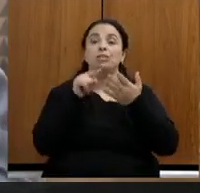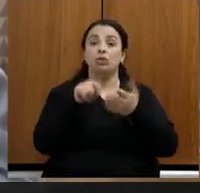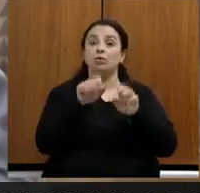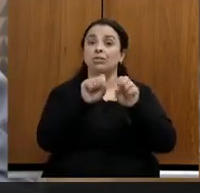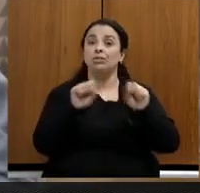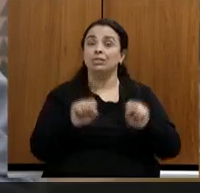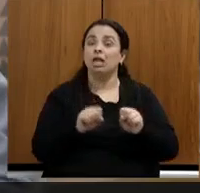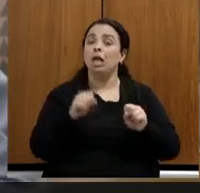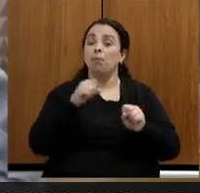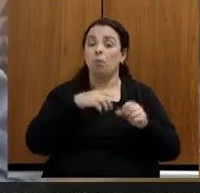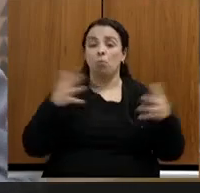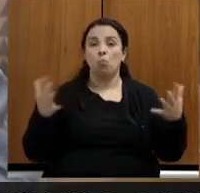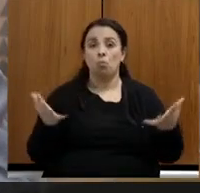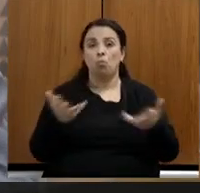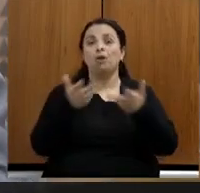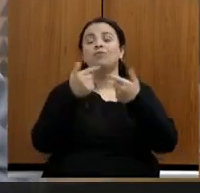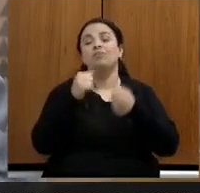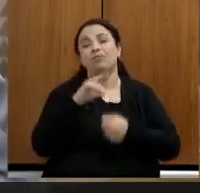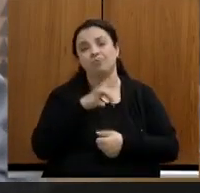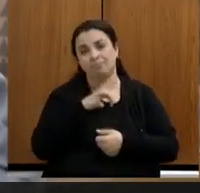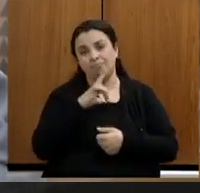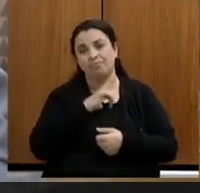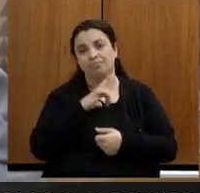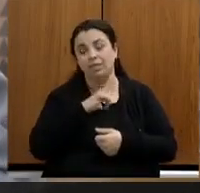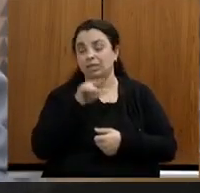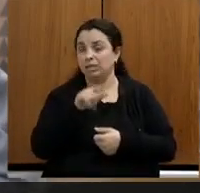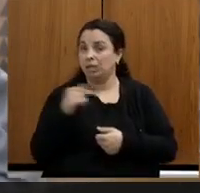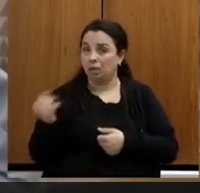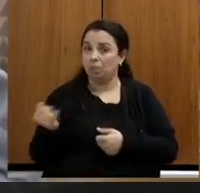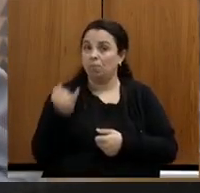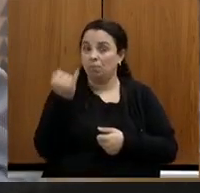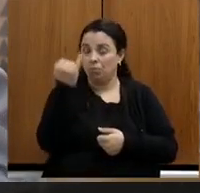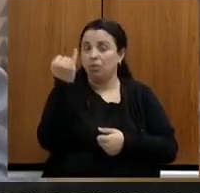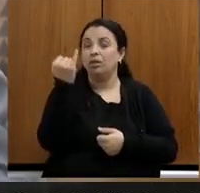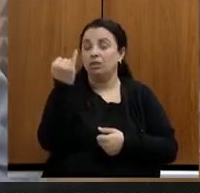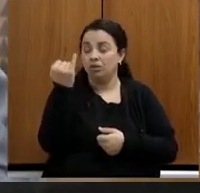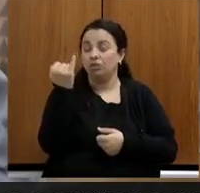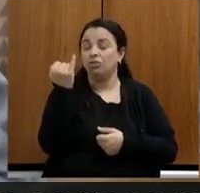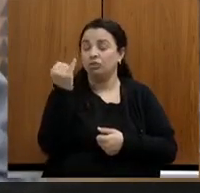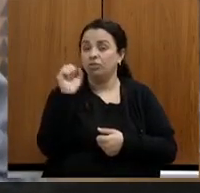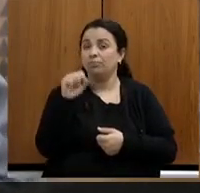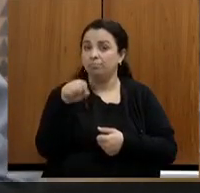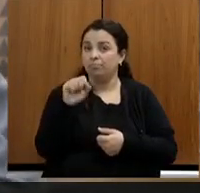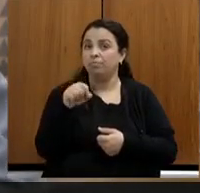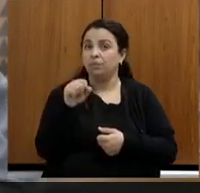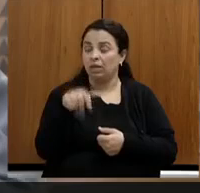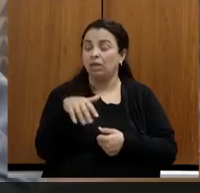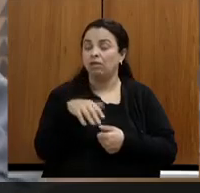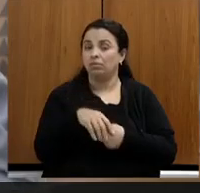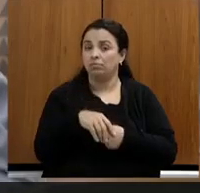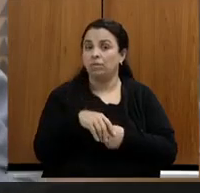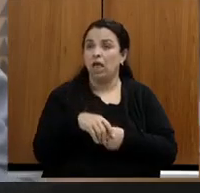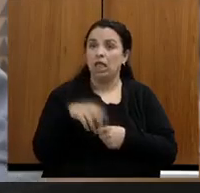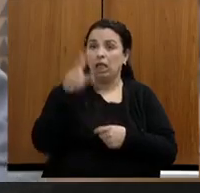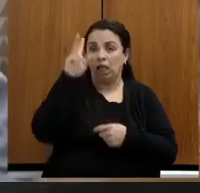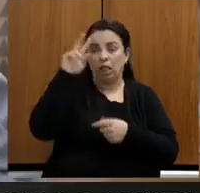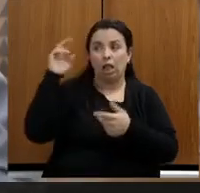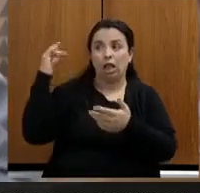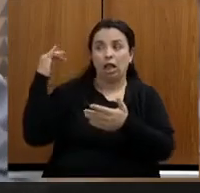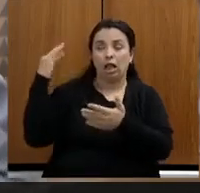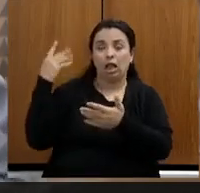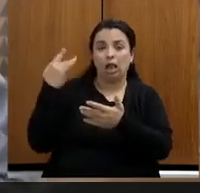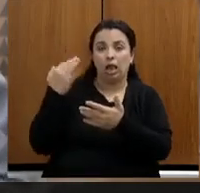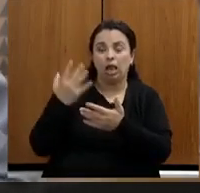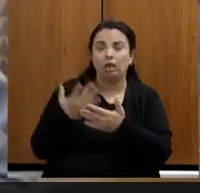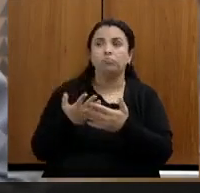isso é muito importante acho que é uma deferência muito importante que na história eu já estou